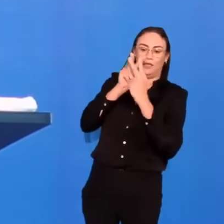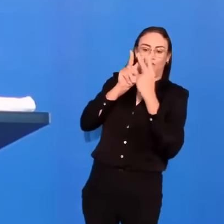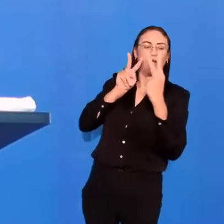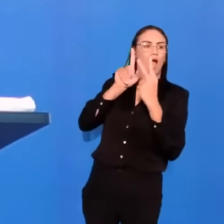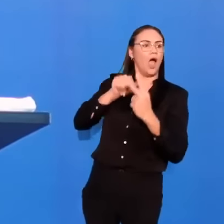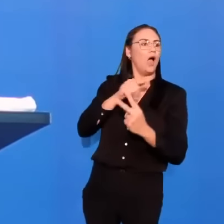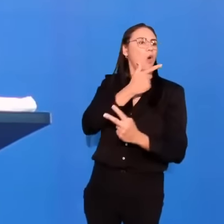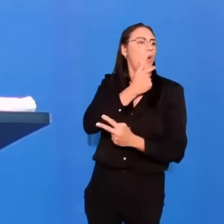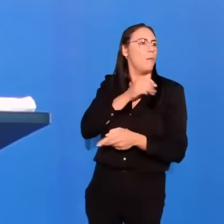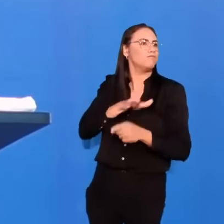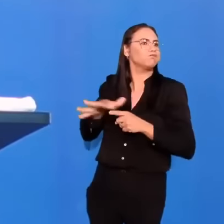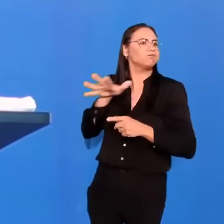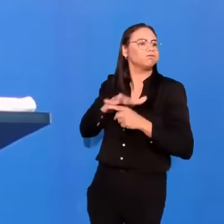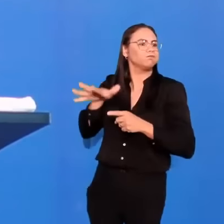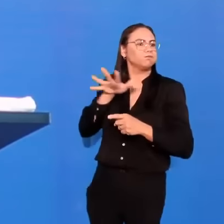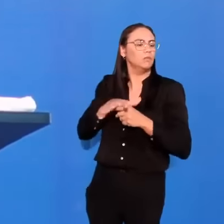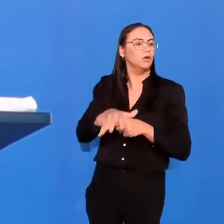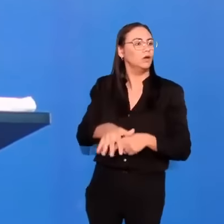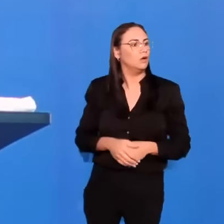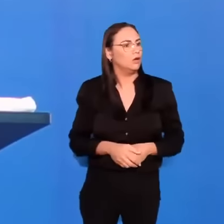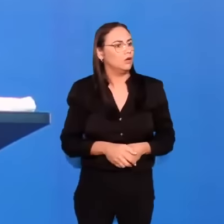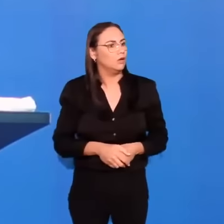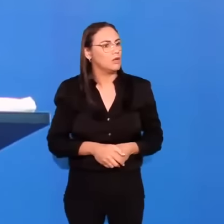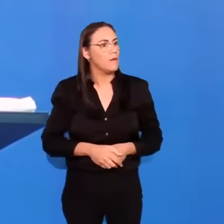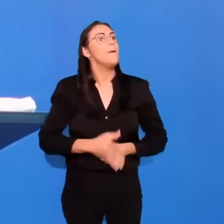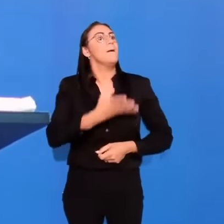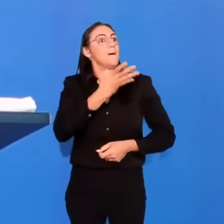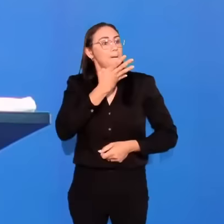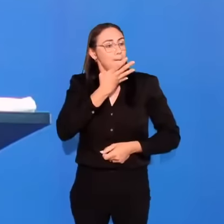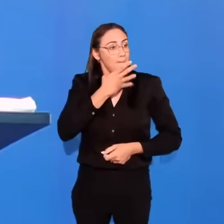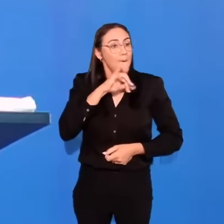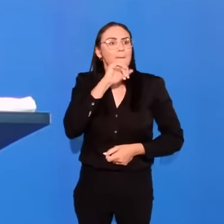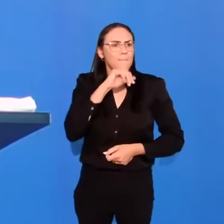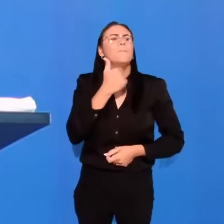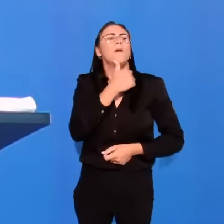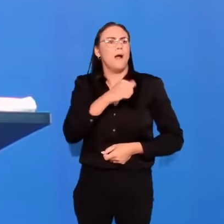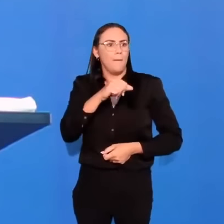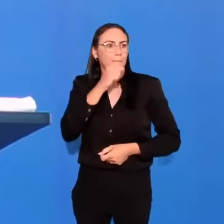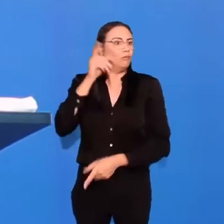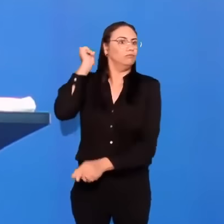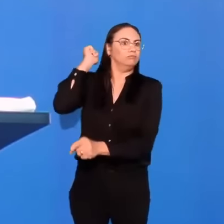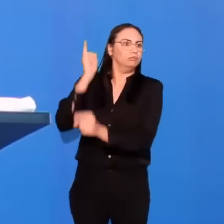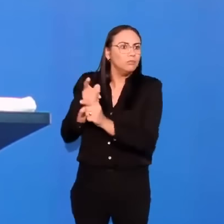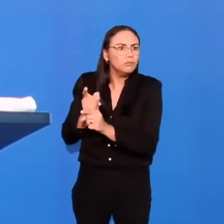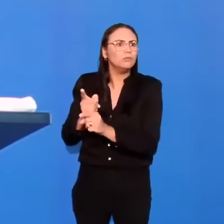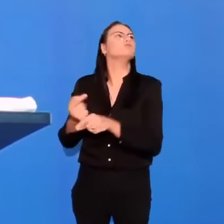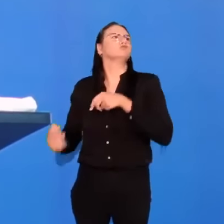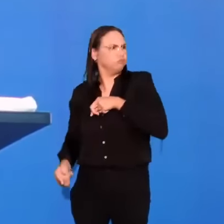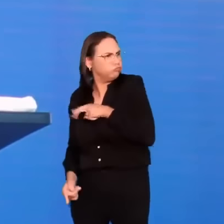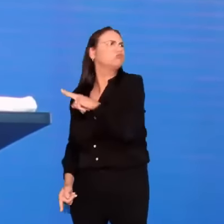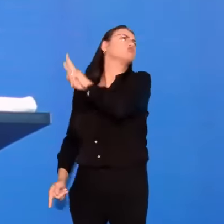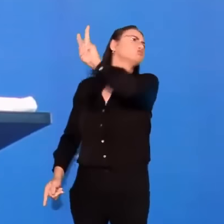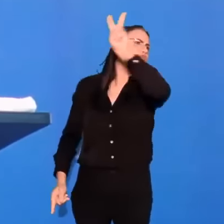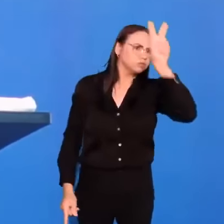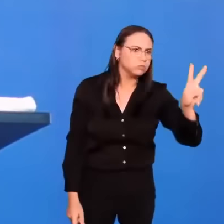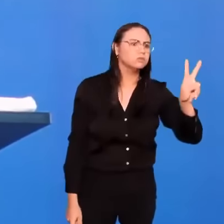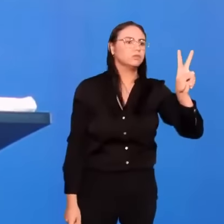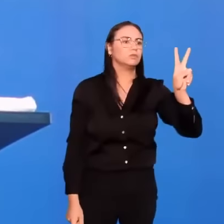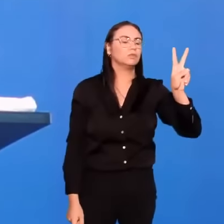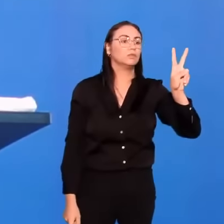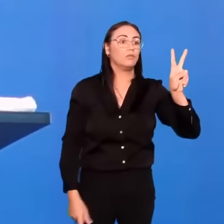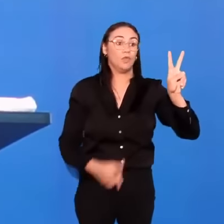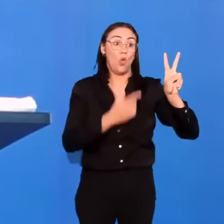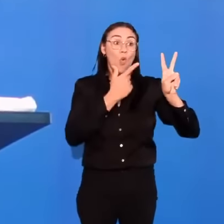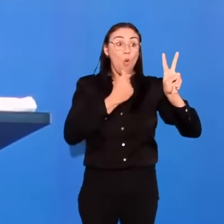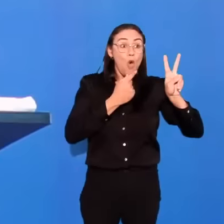Os pais conseguiram ver no telefone, no celular, e foram lá. E antes dele